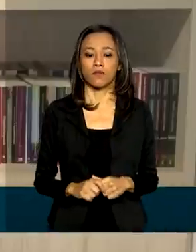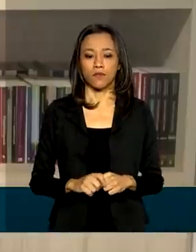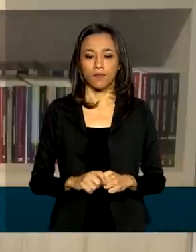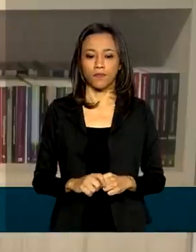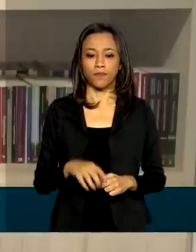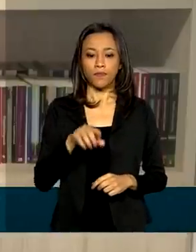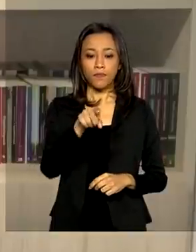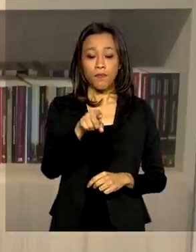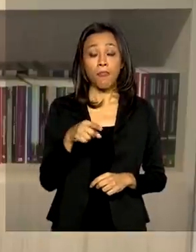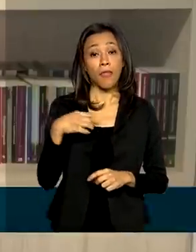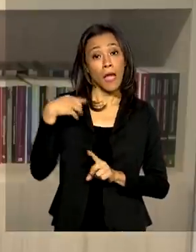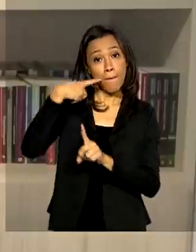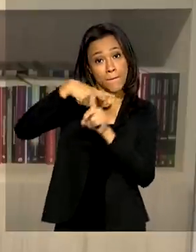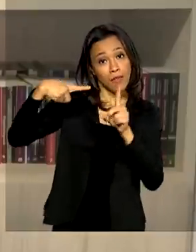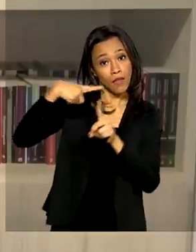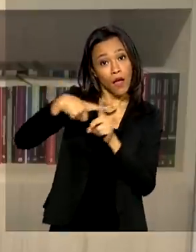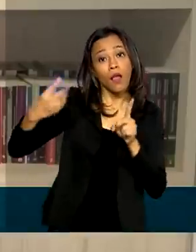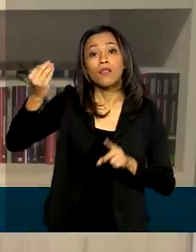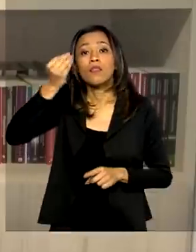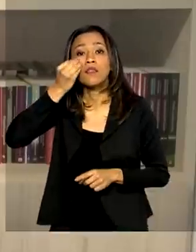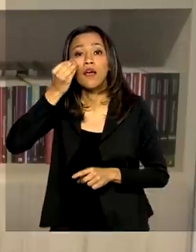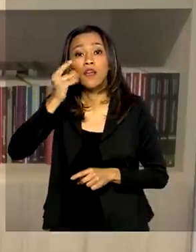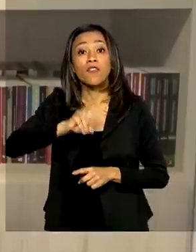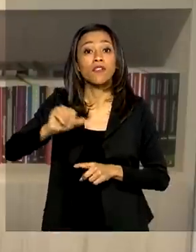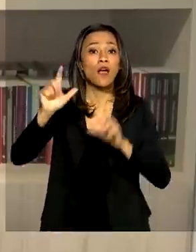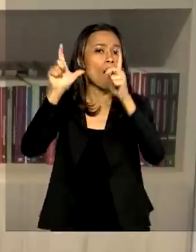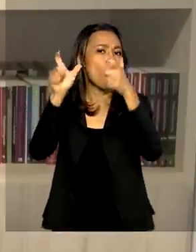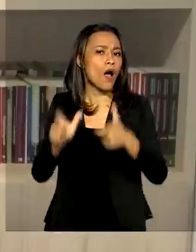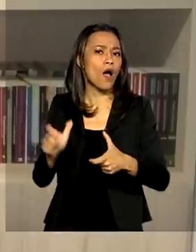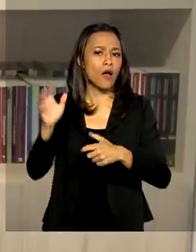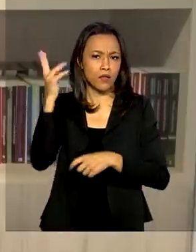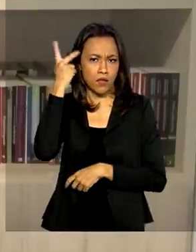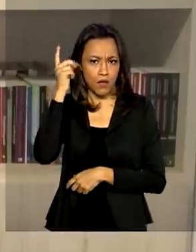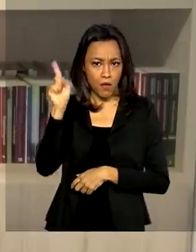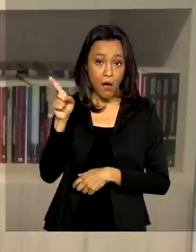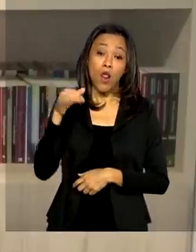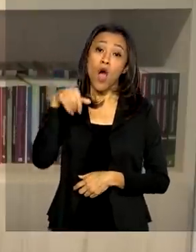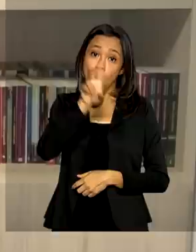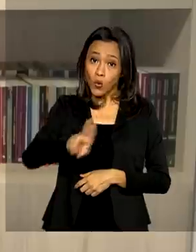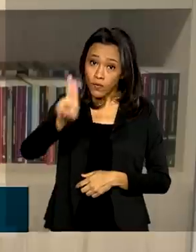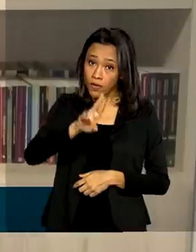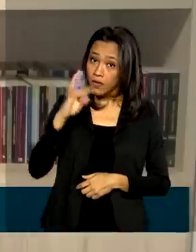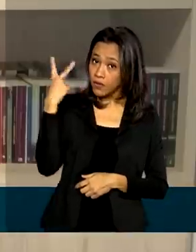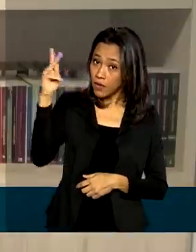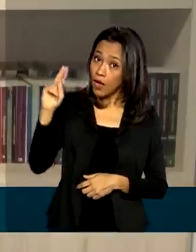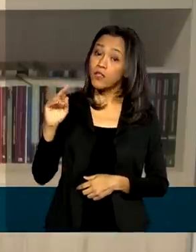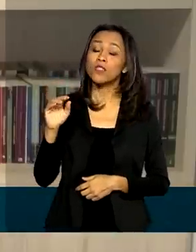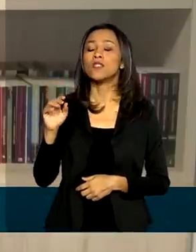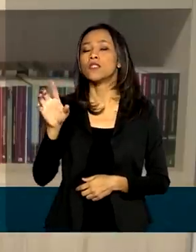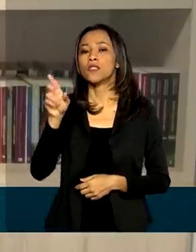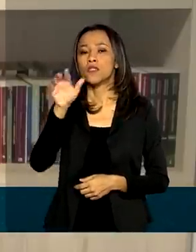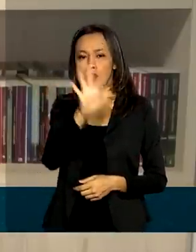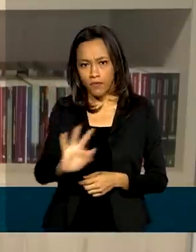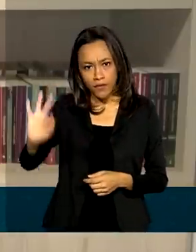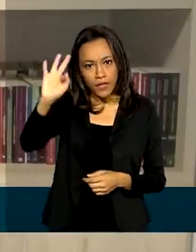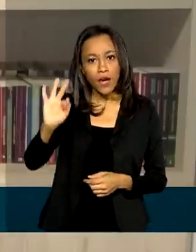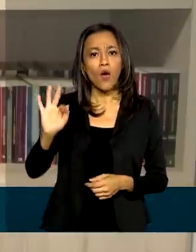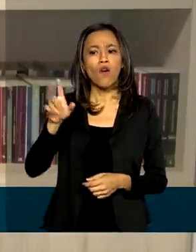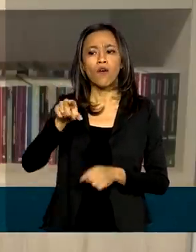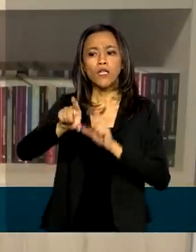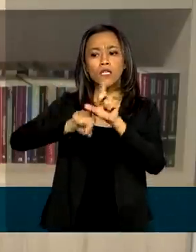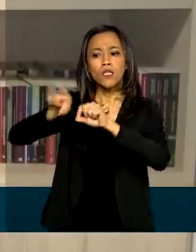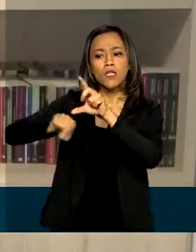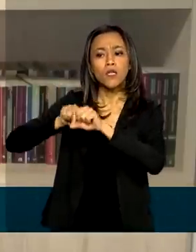Pelo menos metade dos testes será feito em São Paulo. A Universidade Federal de São Paulo, Unifesp, vai recrutar mil